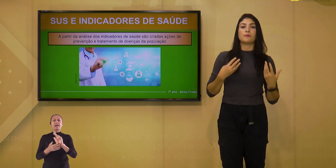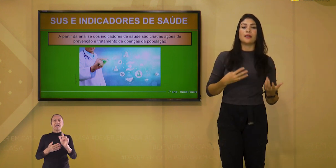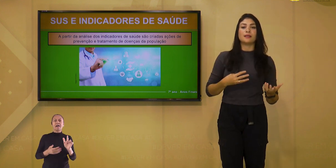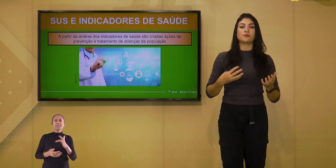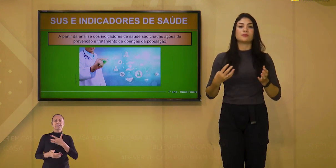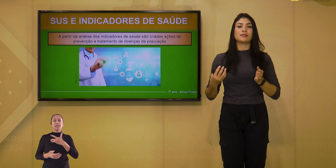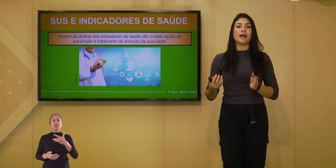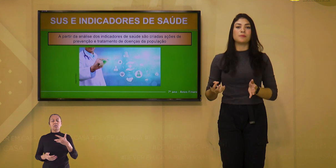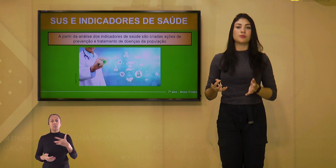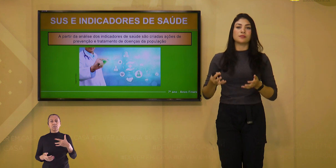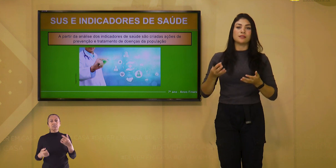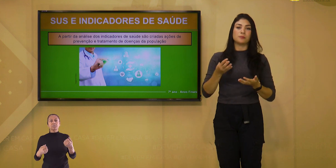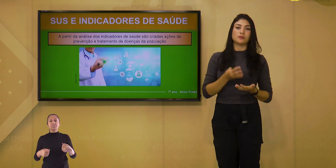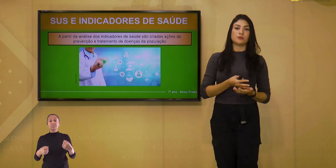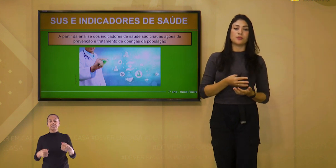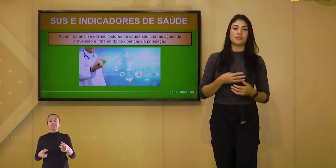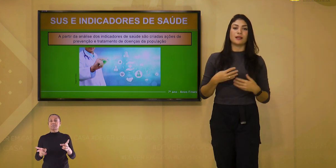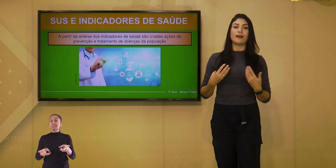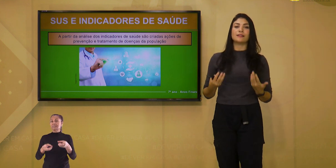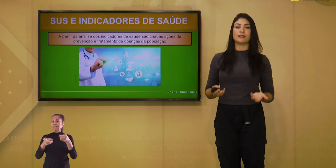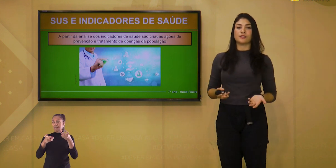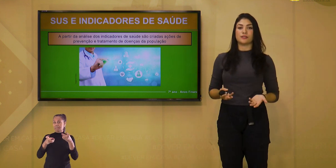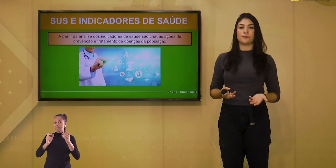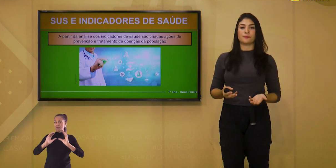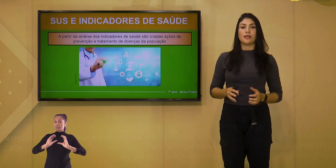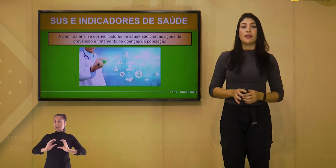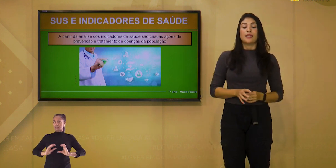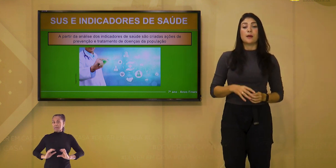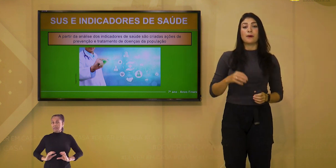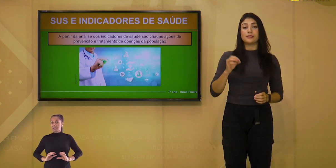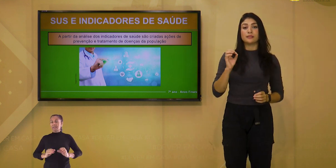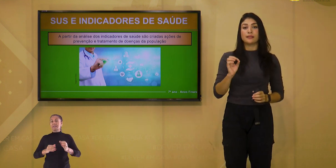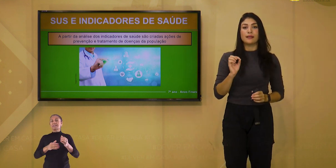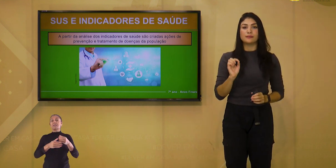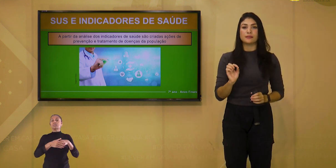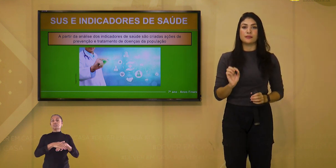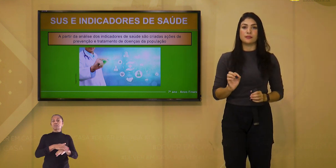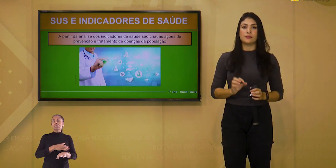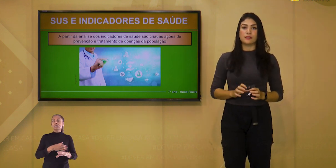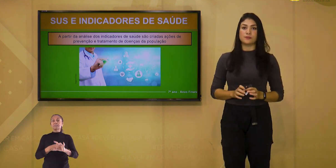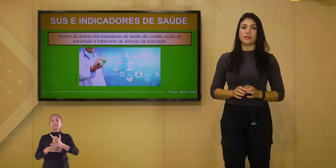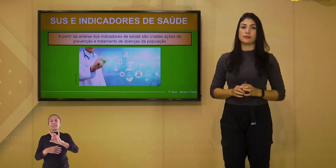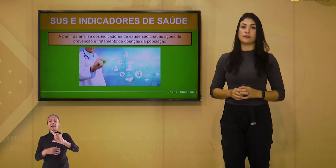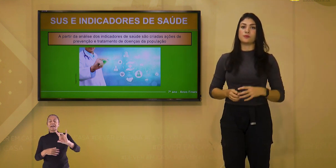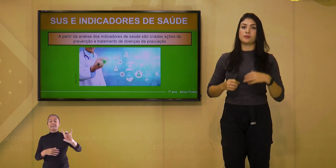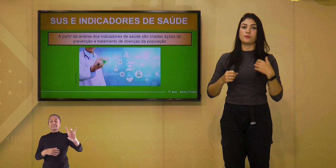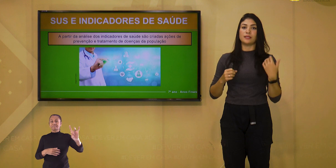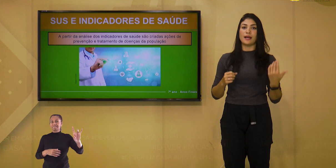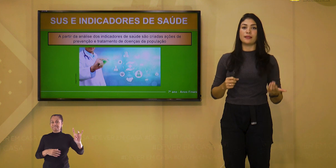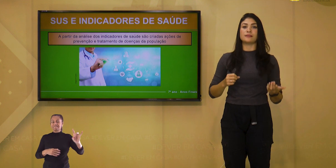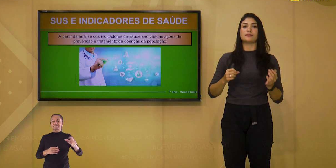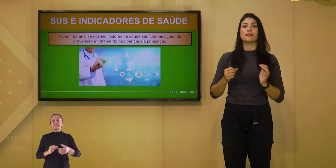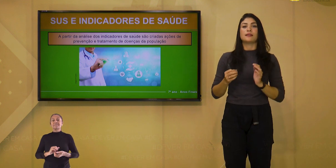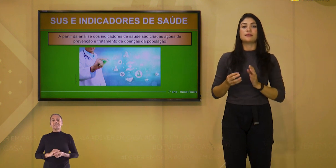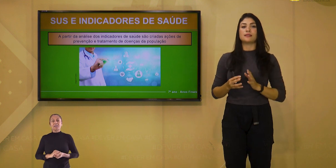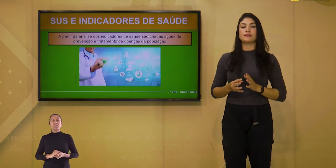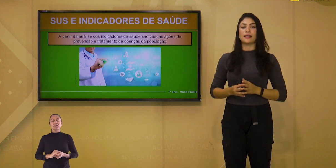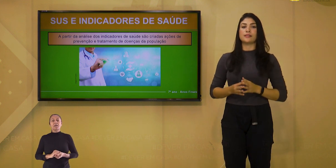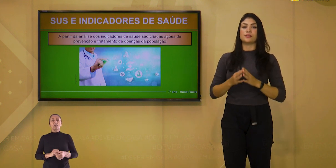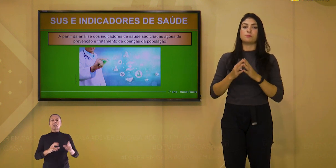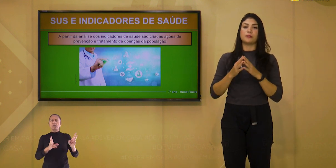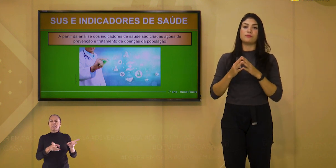comportamentos e hábitos das pessoas de cada região. E a partir dessa identificação, são criadas